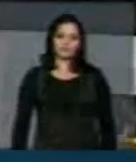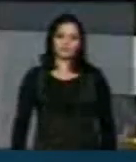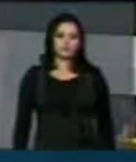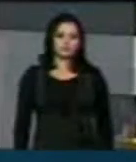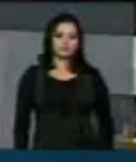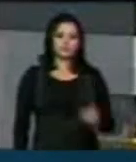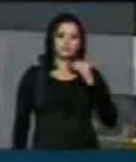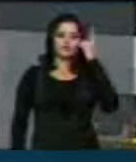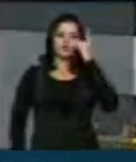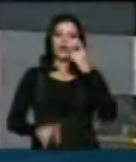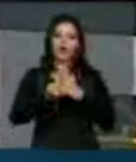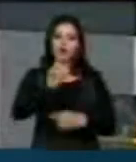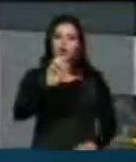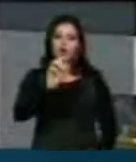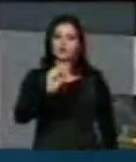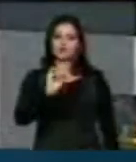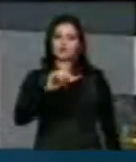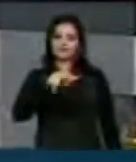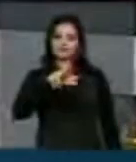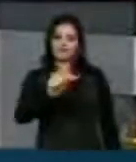Deputado Dr. Rosinha.